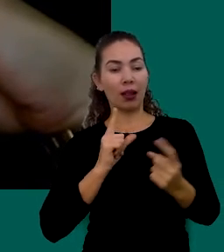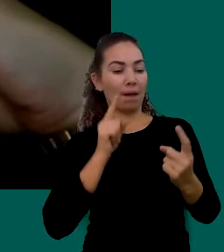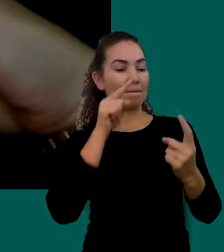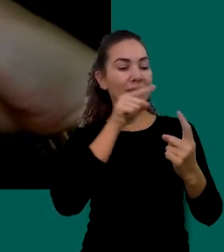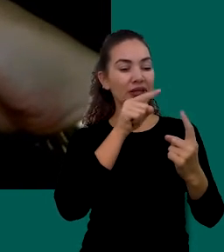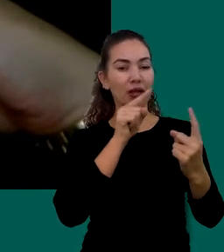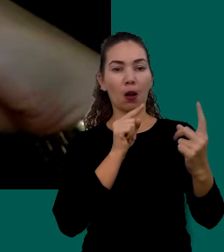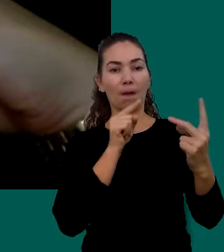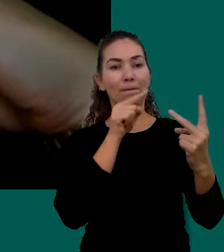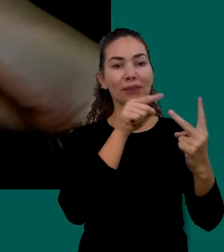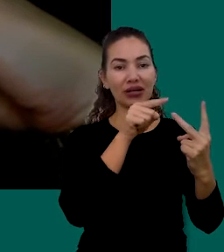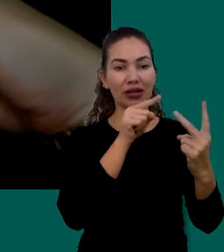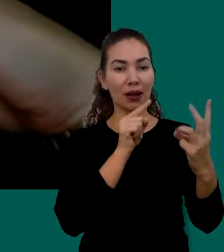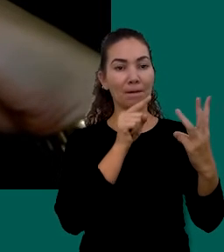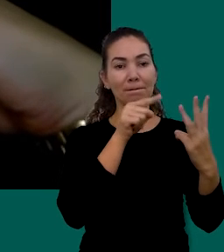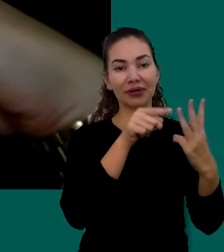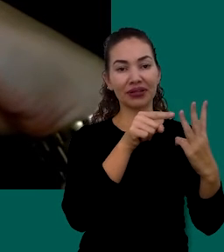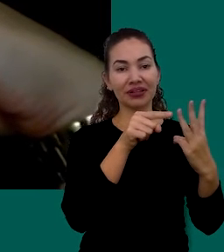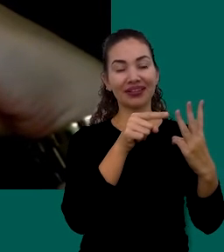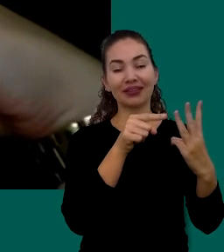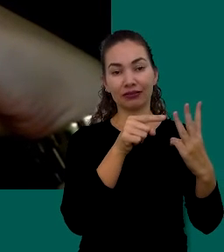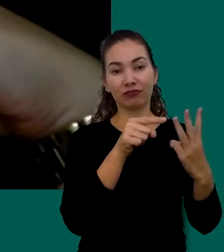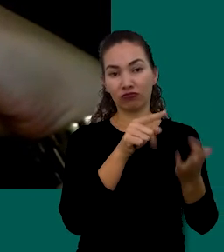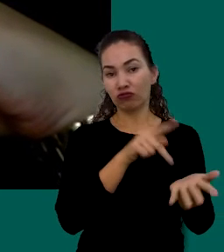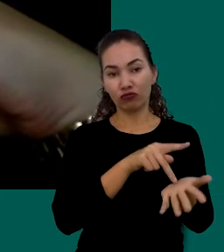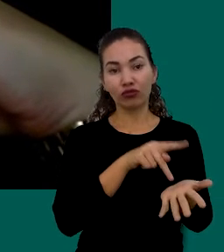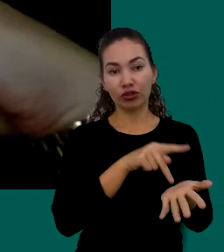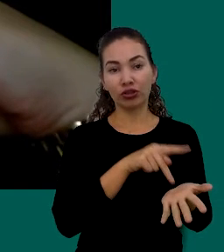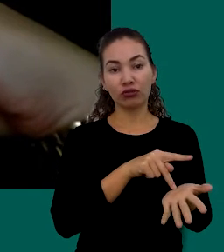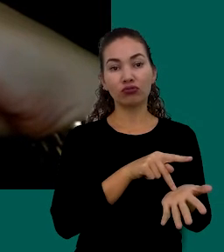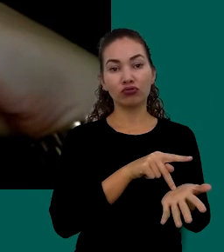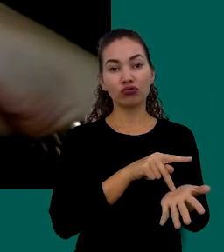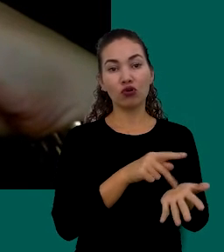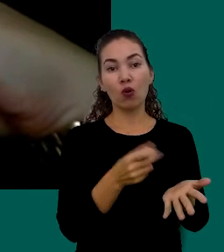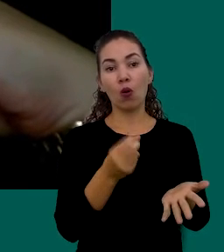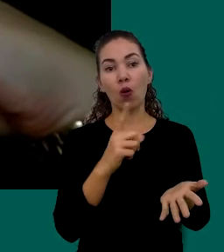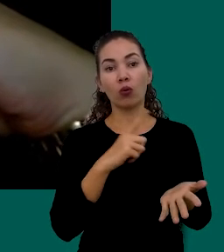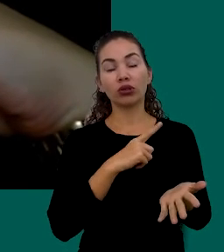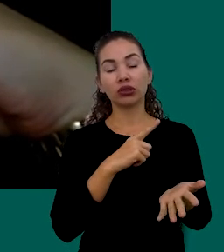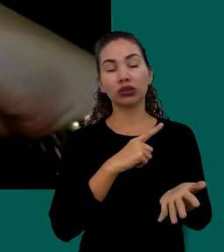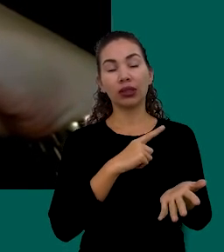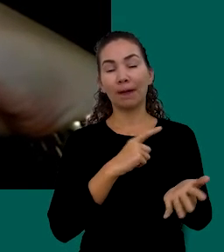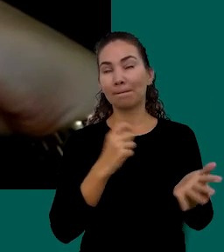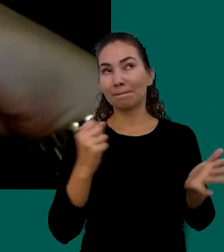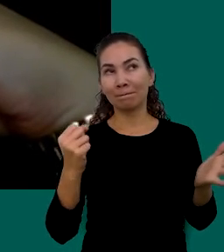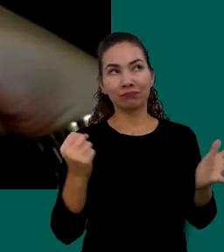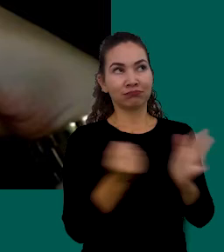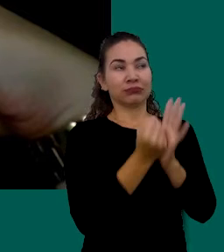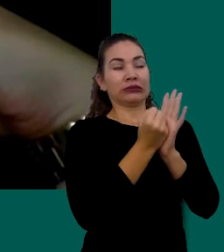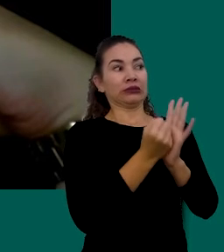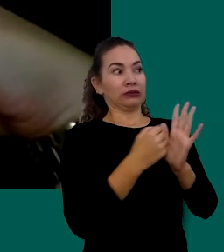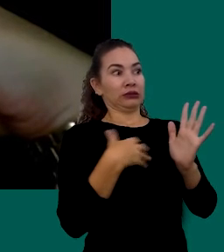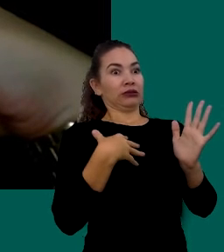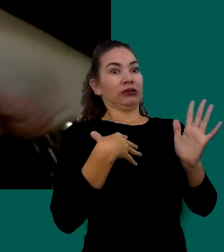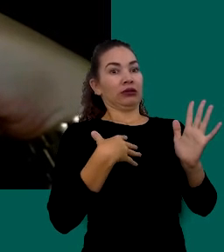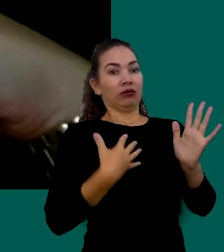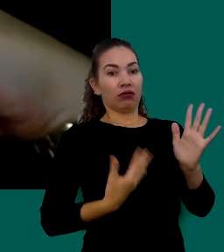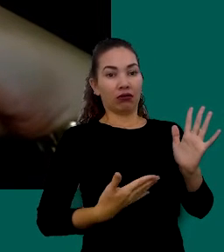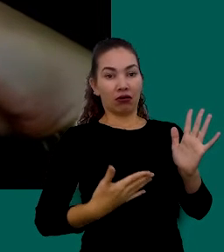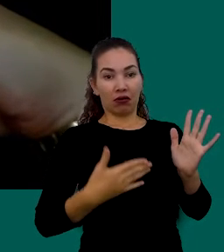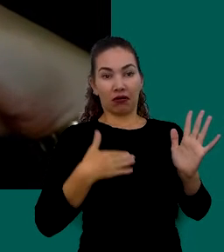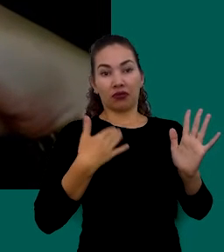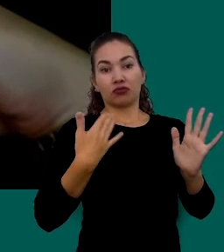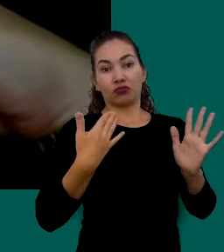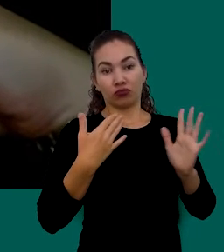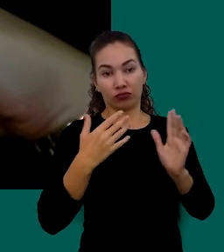Que Sejam Que Não Sejam Realistas Ou Que Causem Impactos Sérios No Padrão No Seu